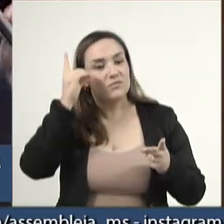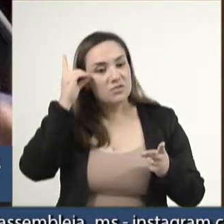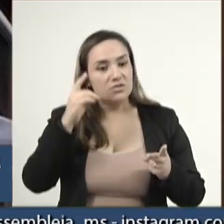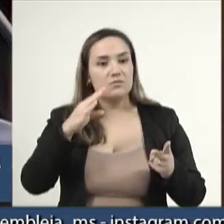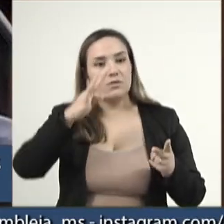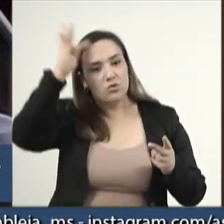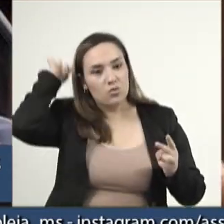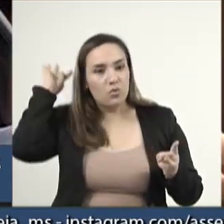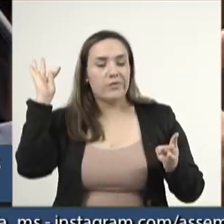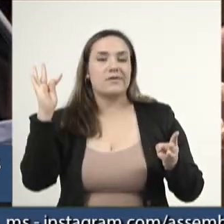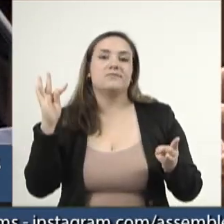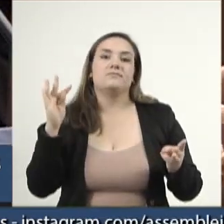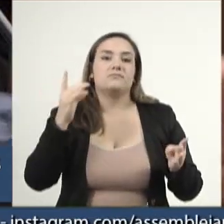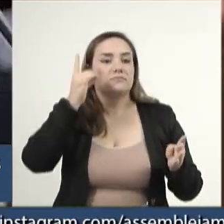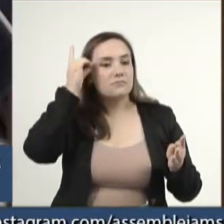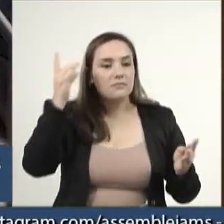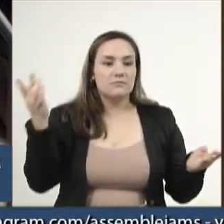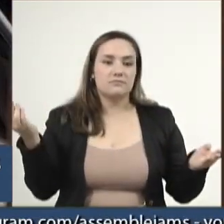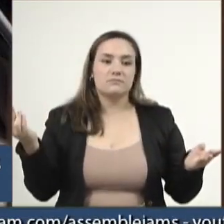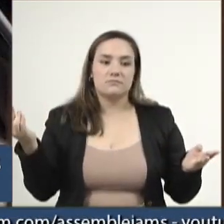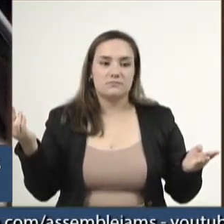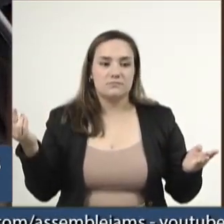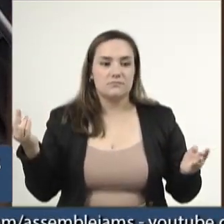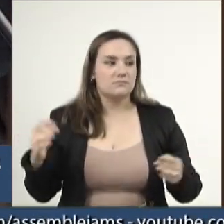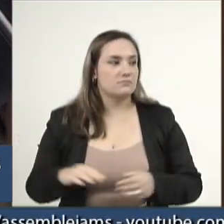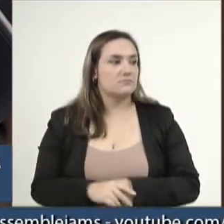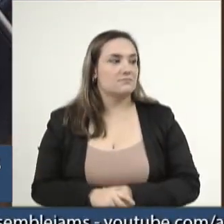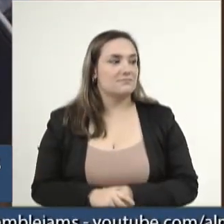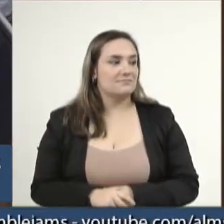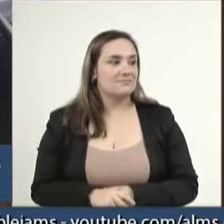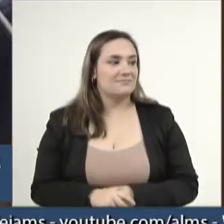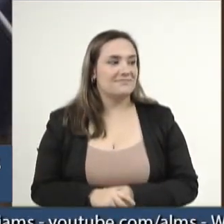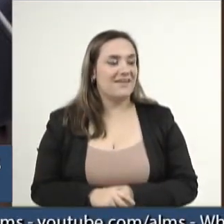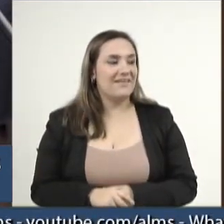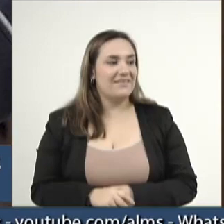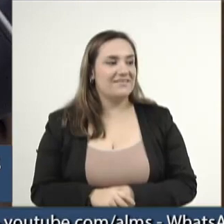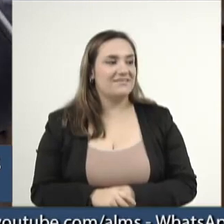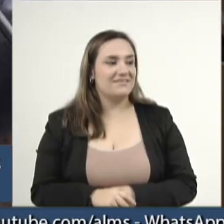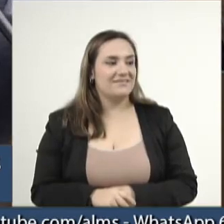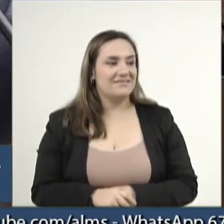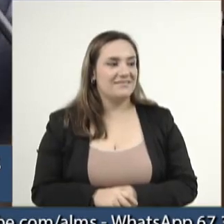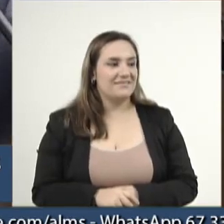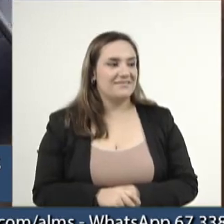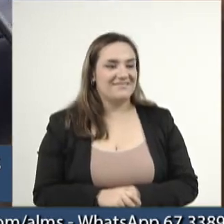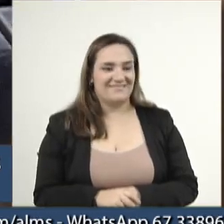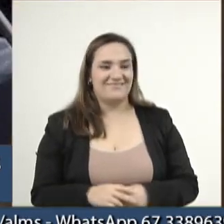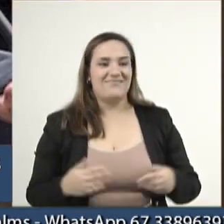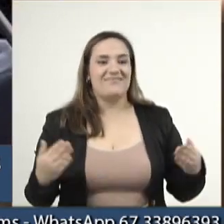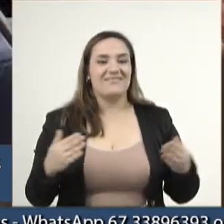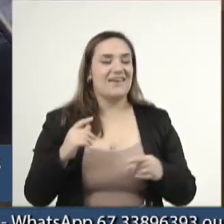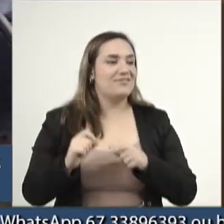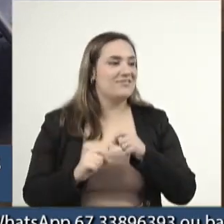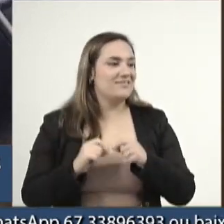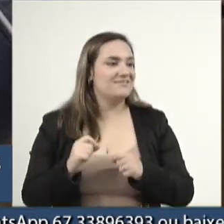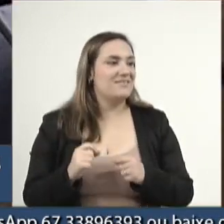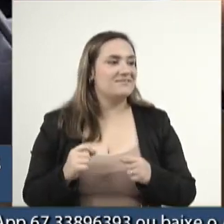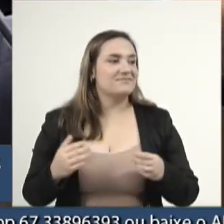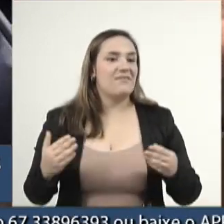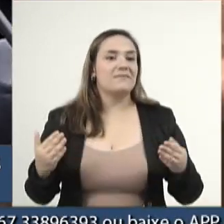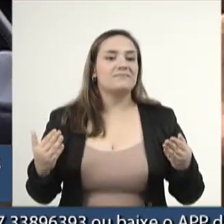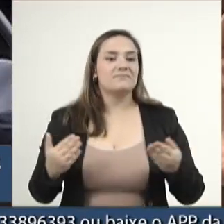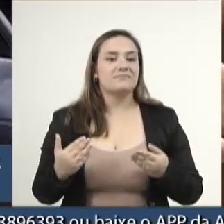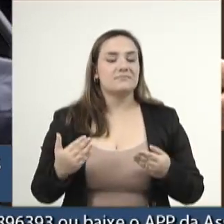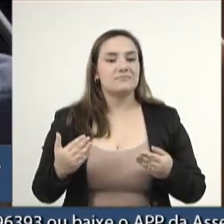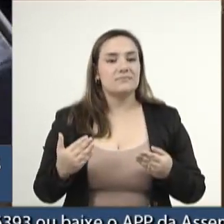que o Bolsonaro tinha que pagar. Pera, o Bolsonaro tinha que talvez pagar, não teve o recurso, talvez não